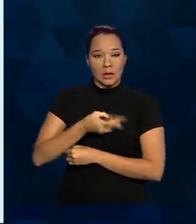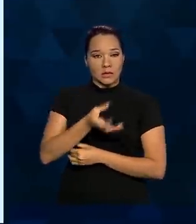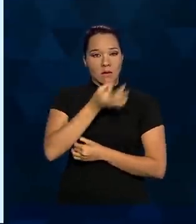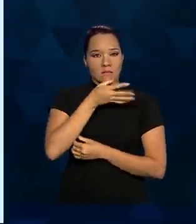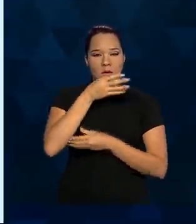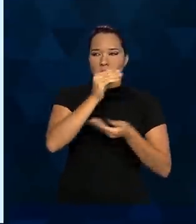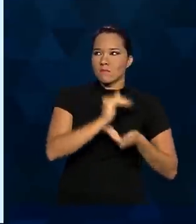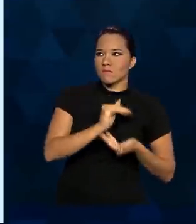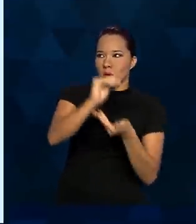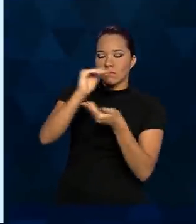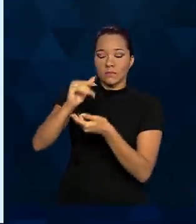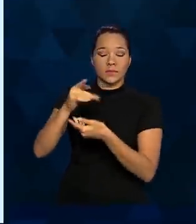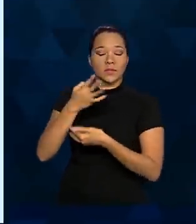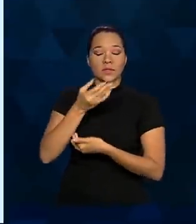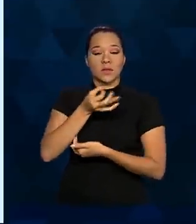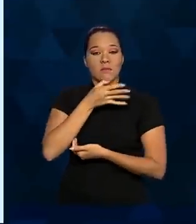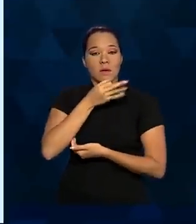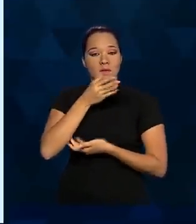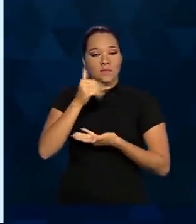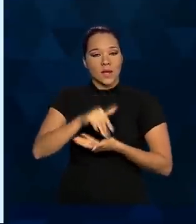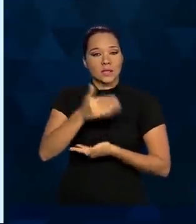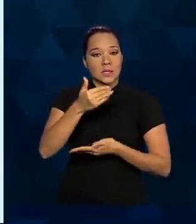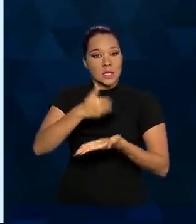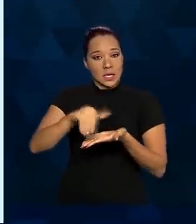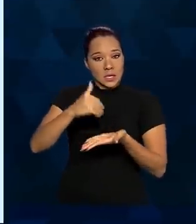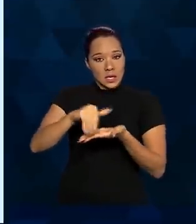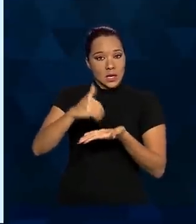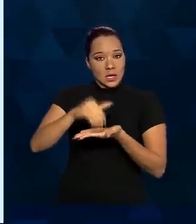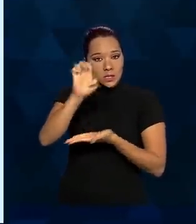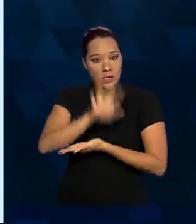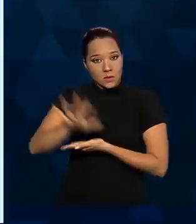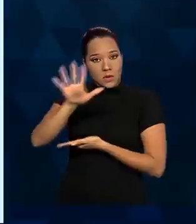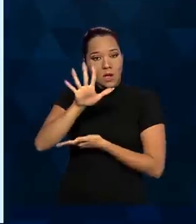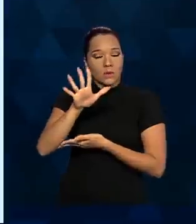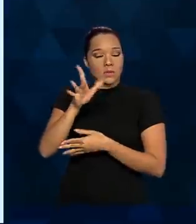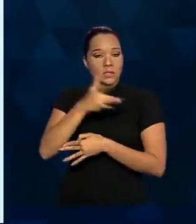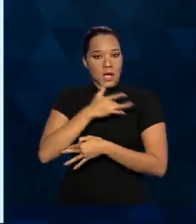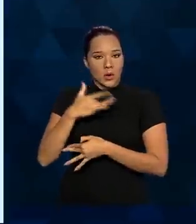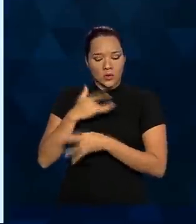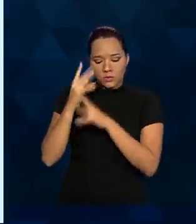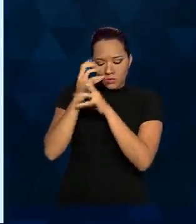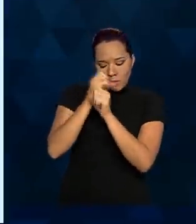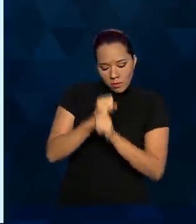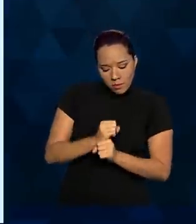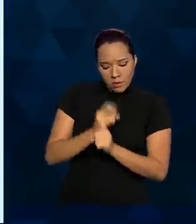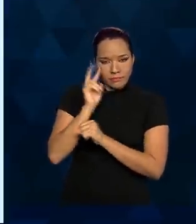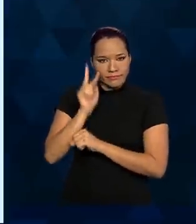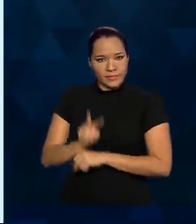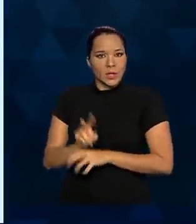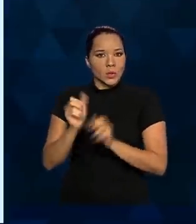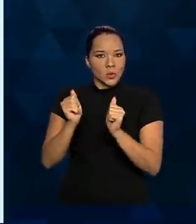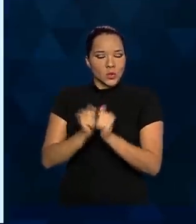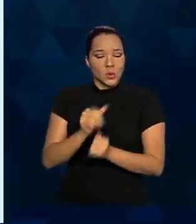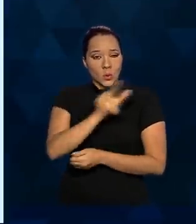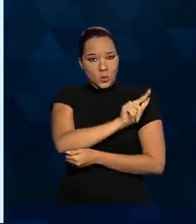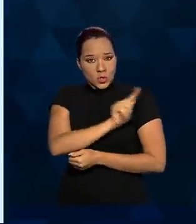Secretaria Estadual de Saúde, que assume a logística de acordo com a Comissão Intergestores Bipartite.